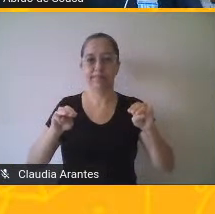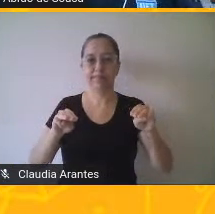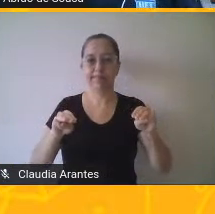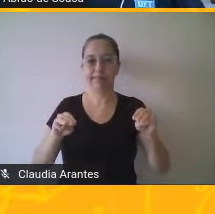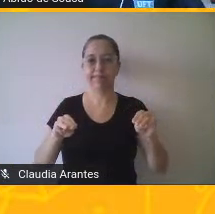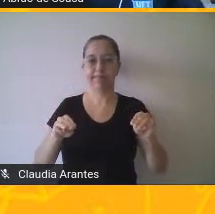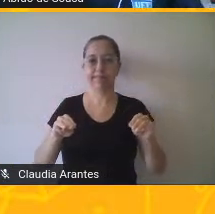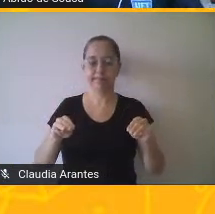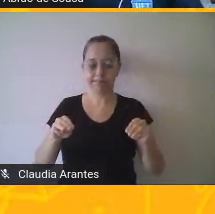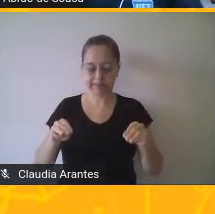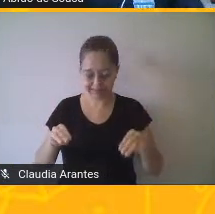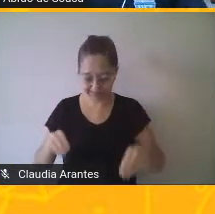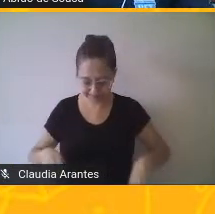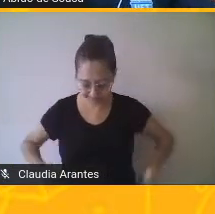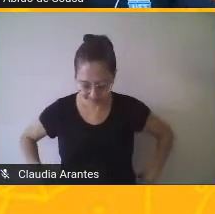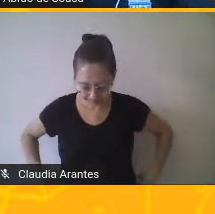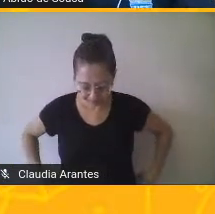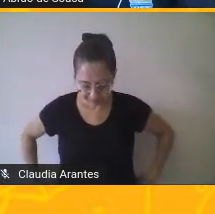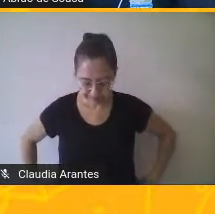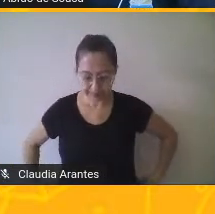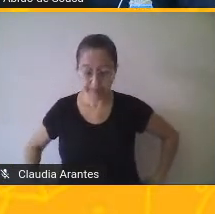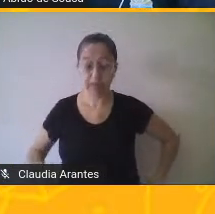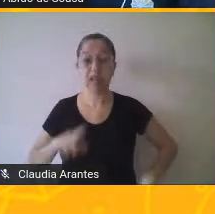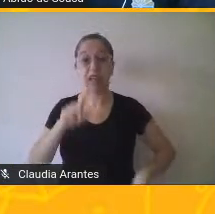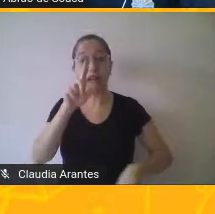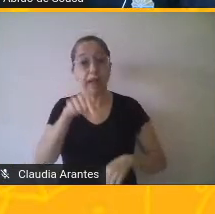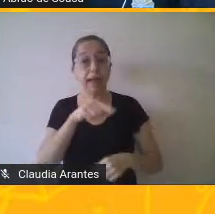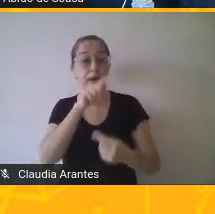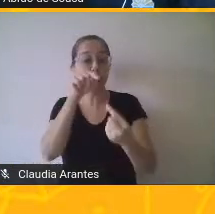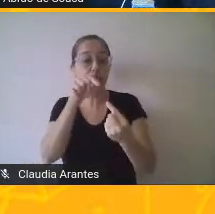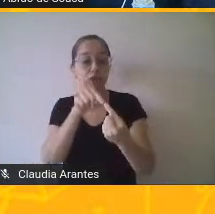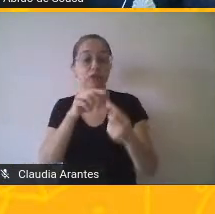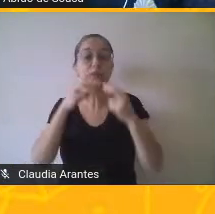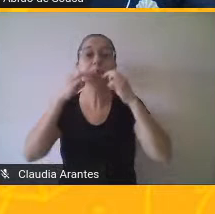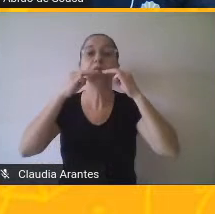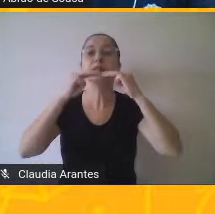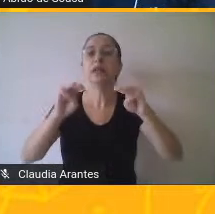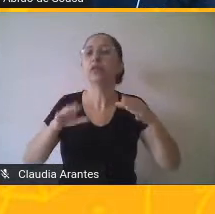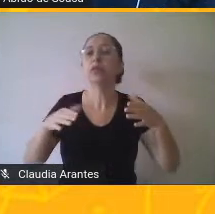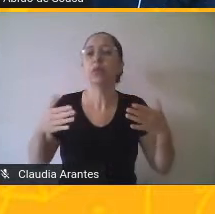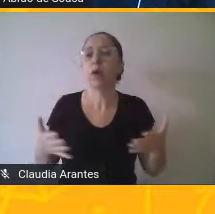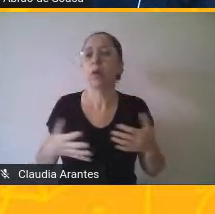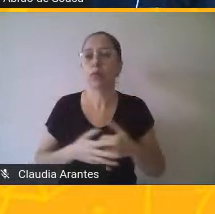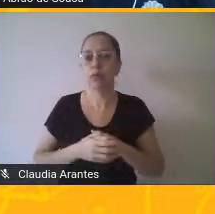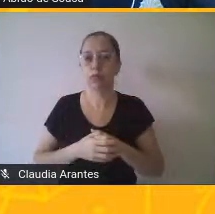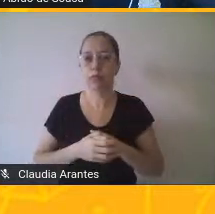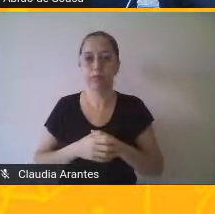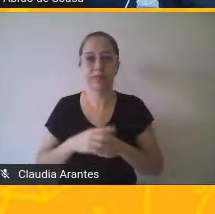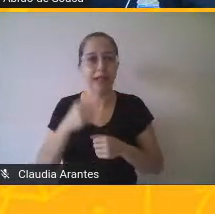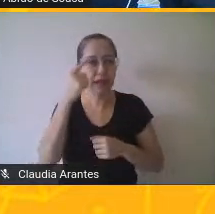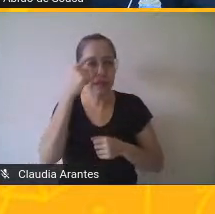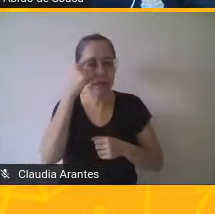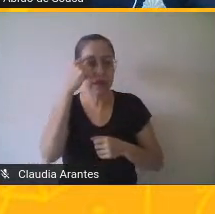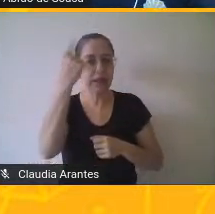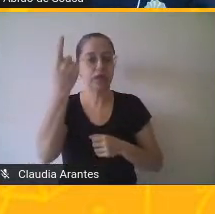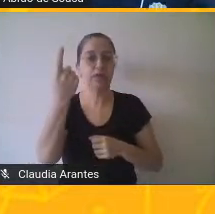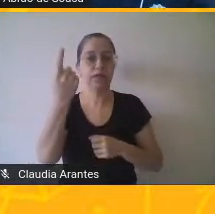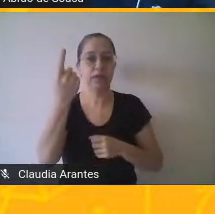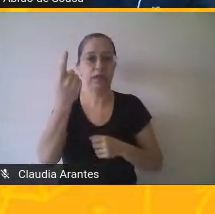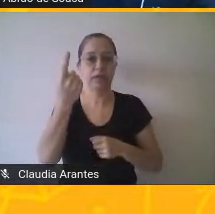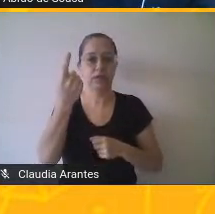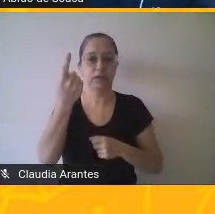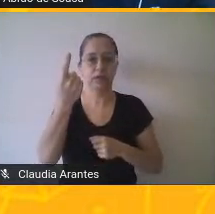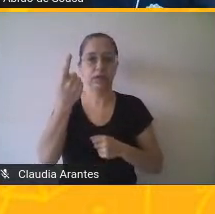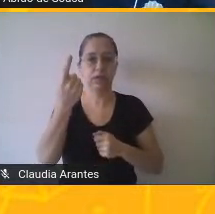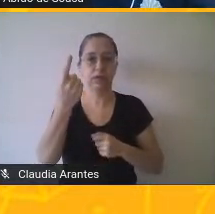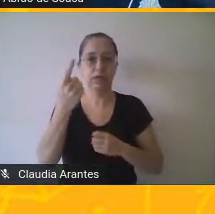Essa mensagem, ela está muito voltada para a criatividade, para